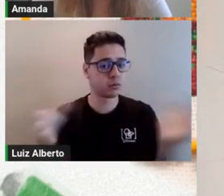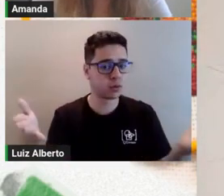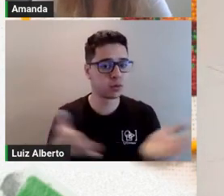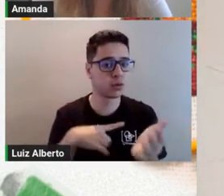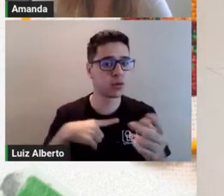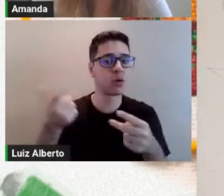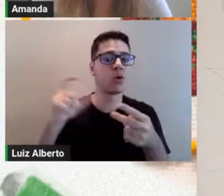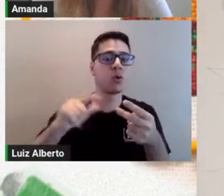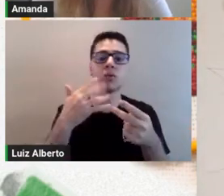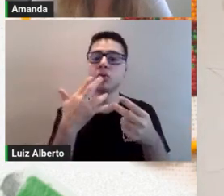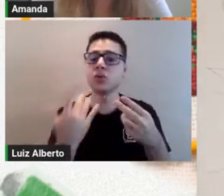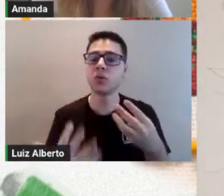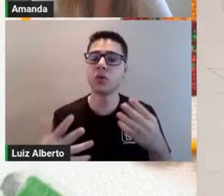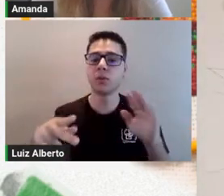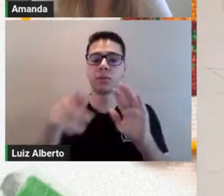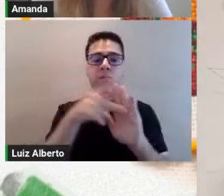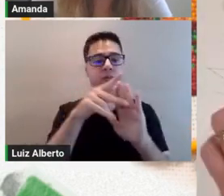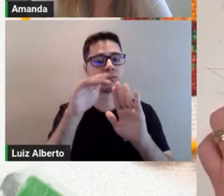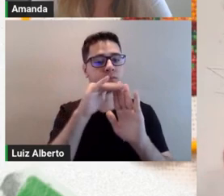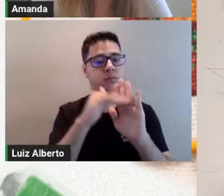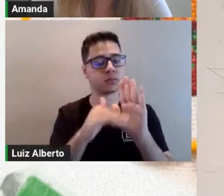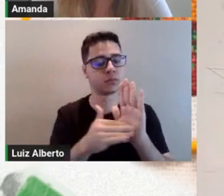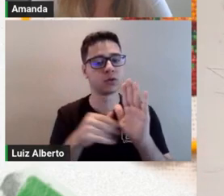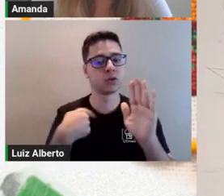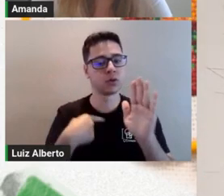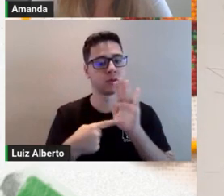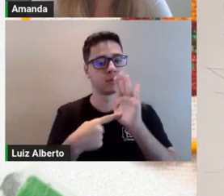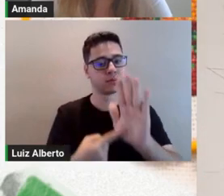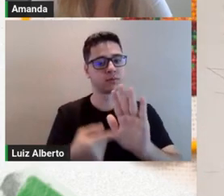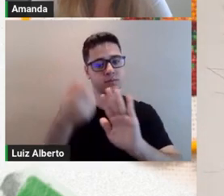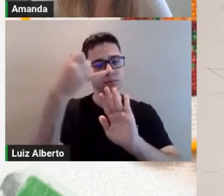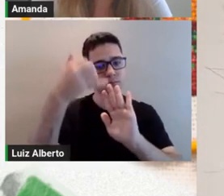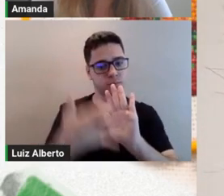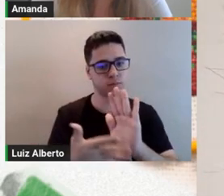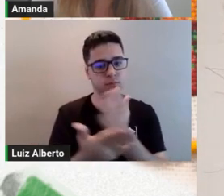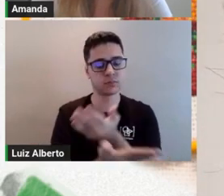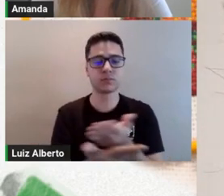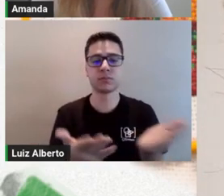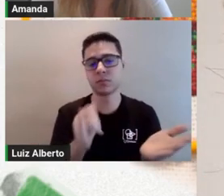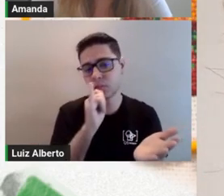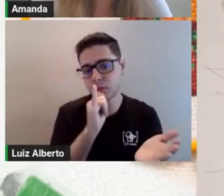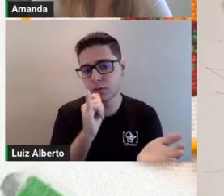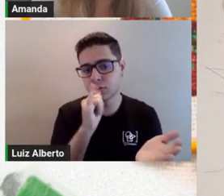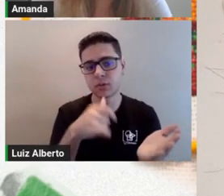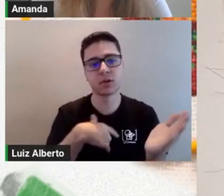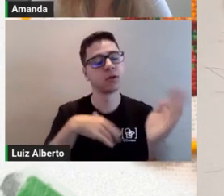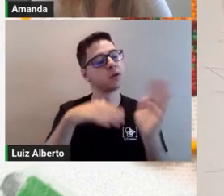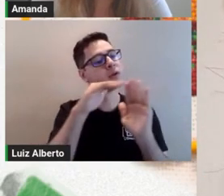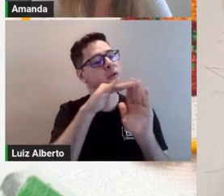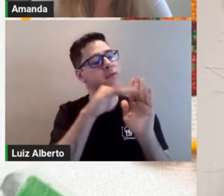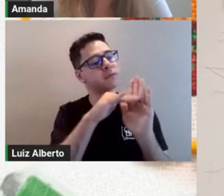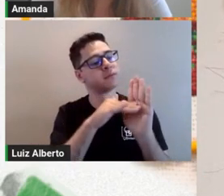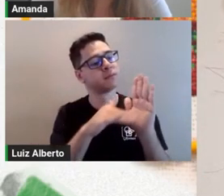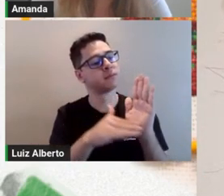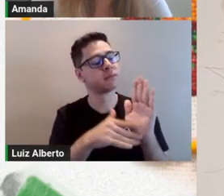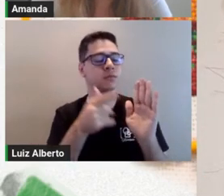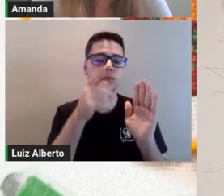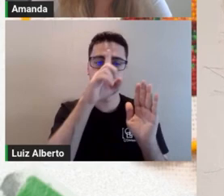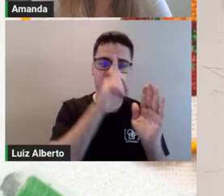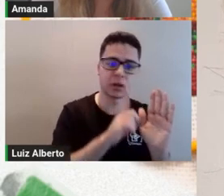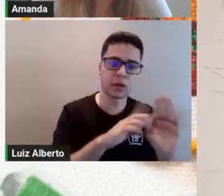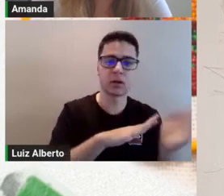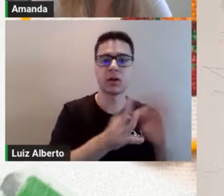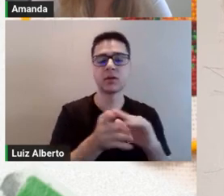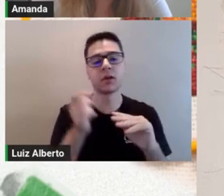tons. Então, aqui coloquei para vocês, por exemplo, aqui a gente tem uma escala, que estaria indo ali do amarelo para o azul,